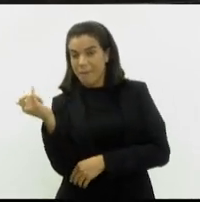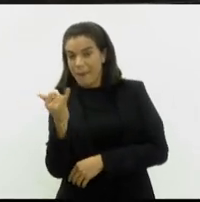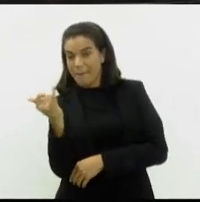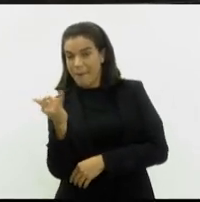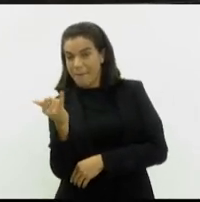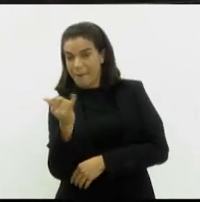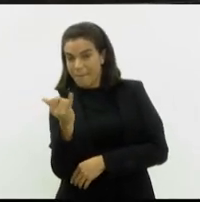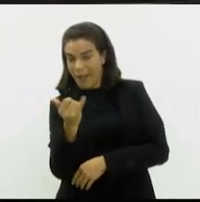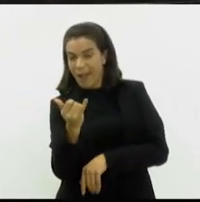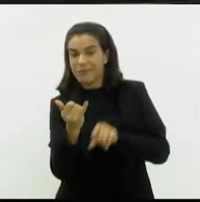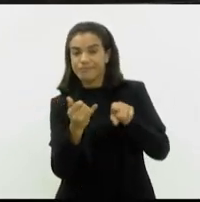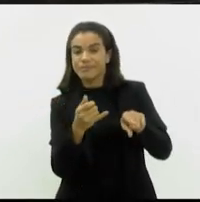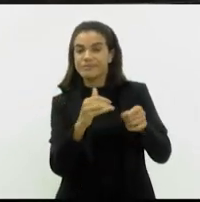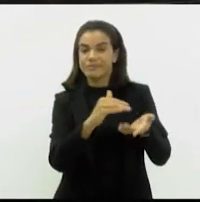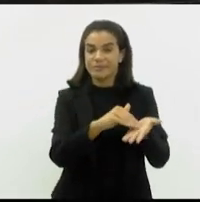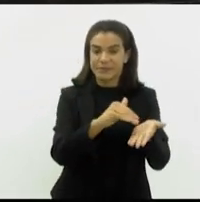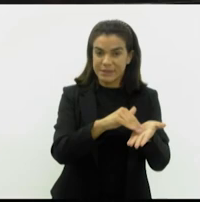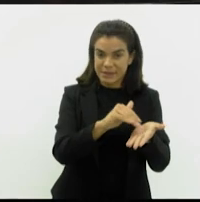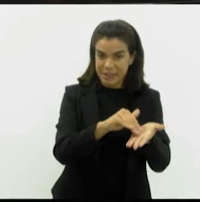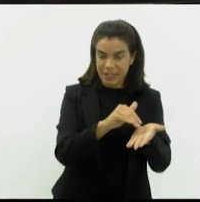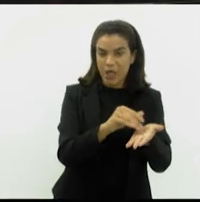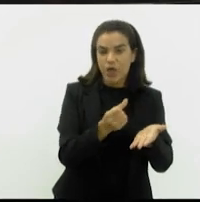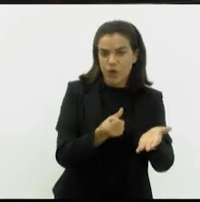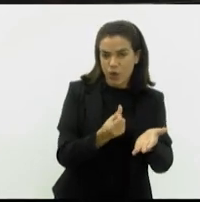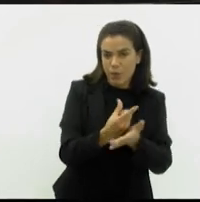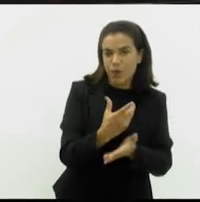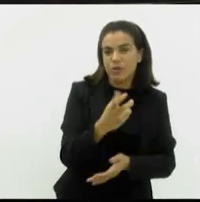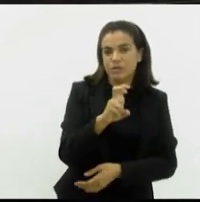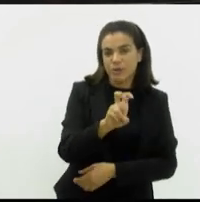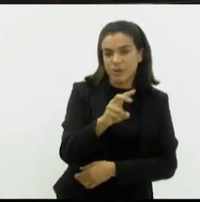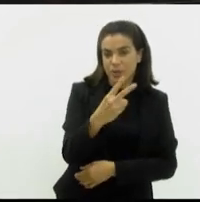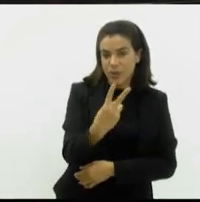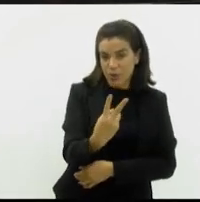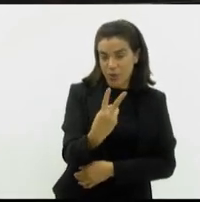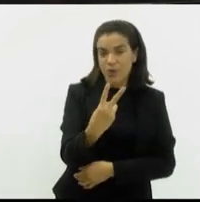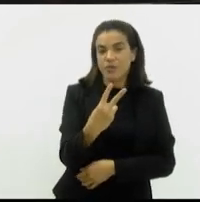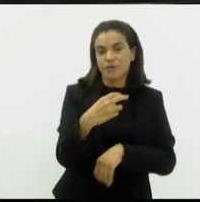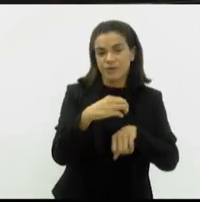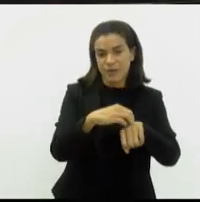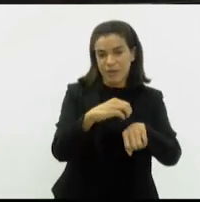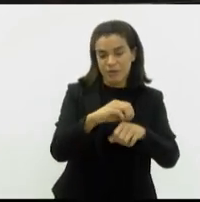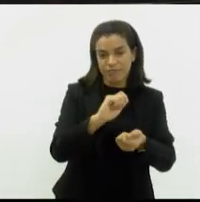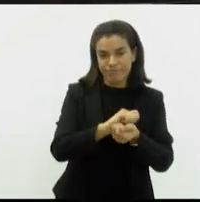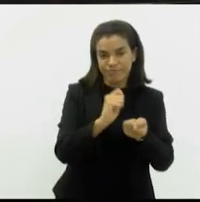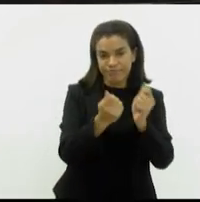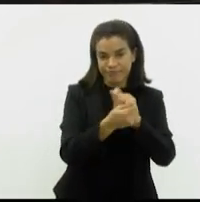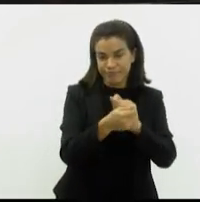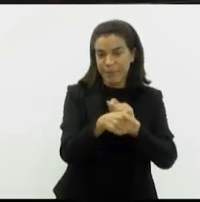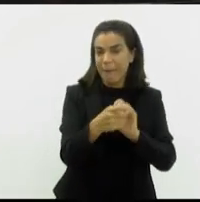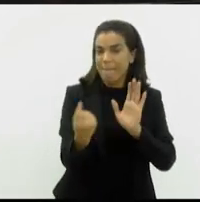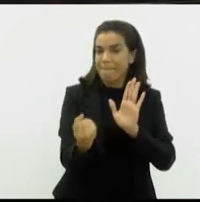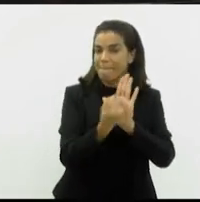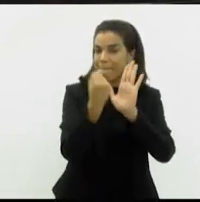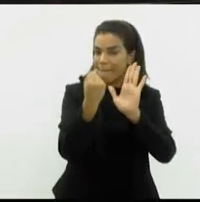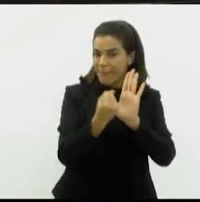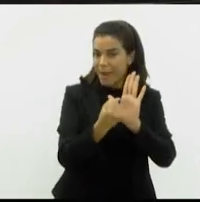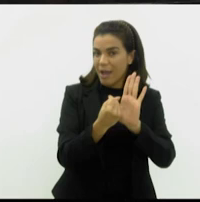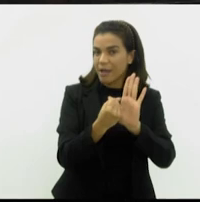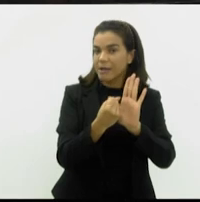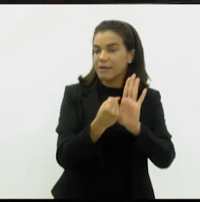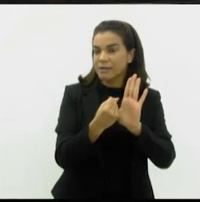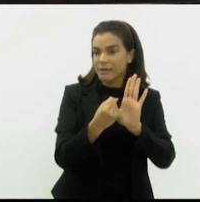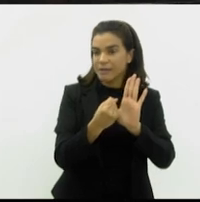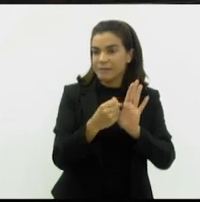tocou na secretária. Foram adquiridos 52 veículos adaptados do modelo Ford Ranger, que movimenta apenas 6 presos.